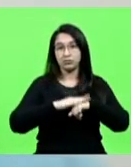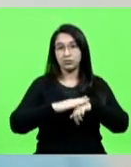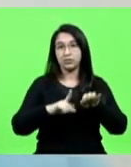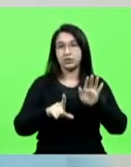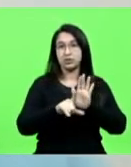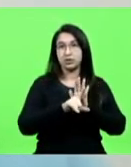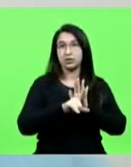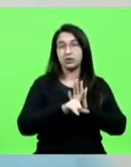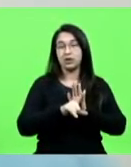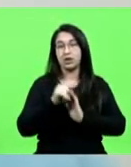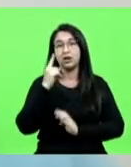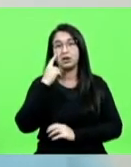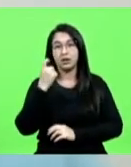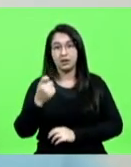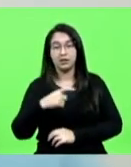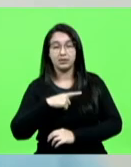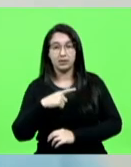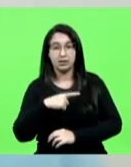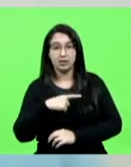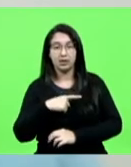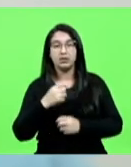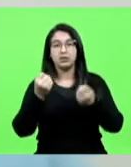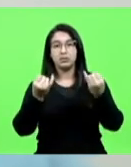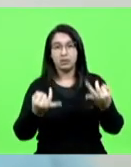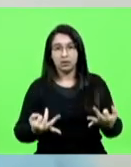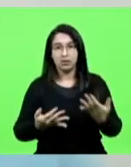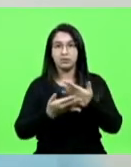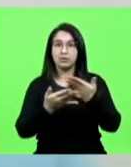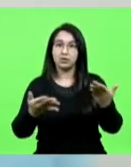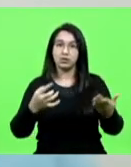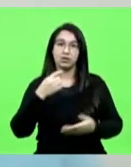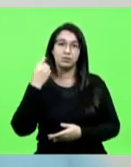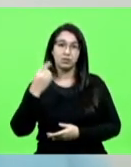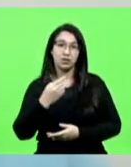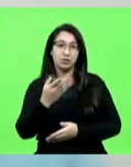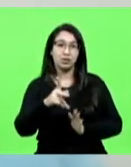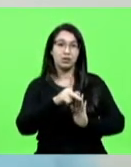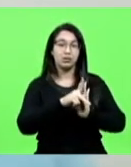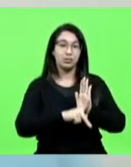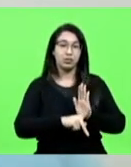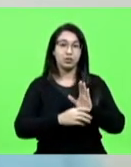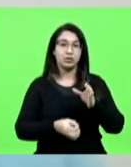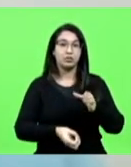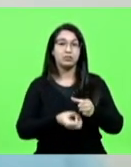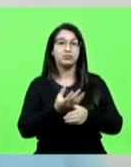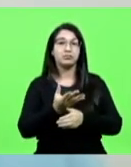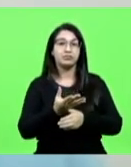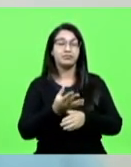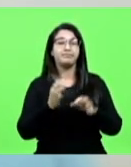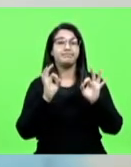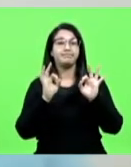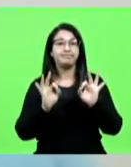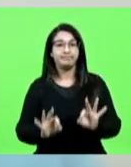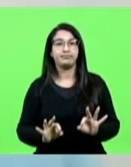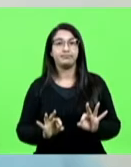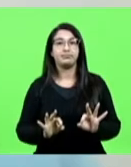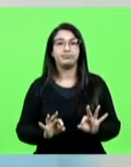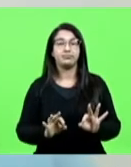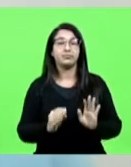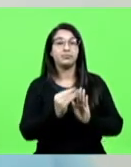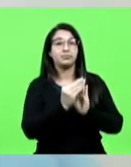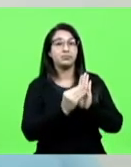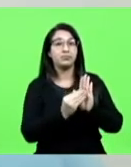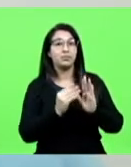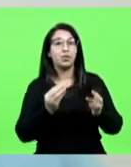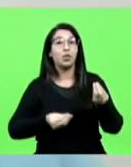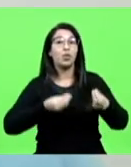maior interesse, e eu quero dizer aos meus colegas deputados que esse projeto, ele surgiu exatamente o conteúdo dele a partir de uma